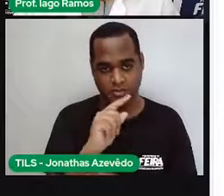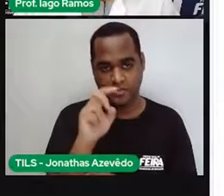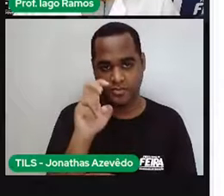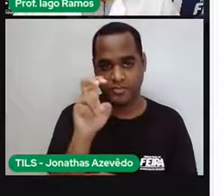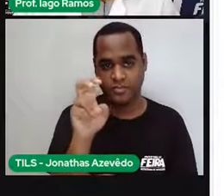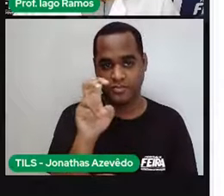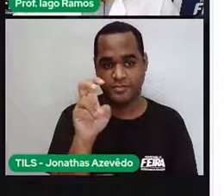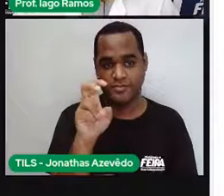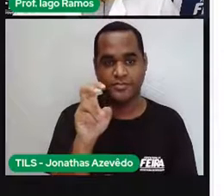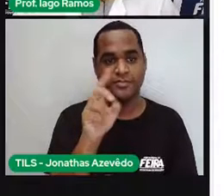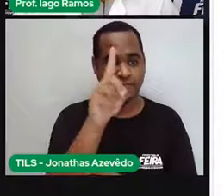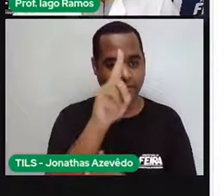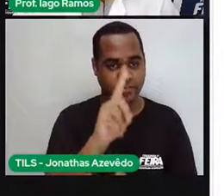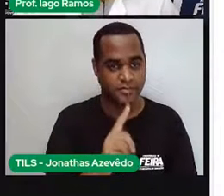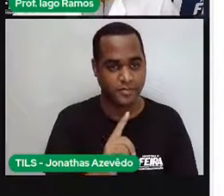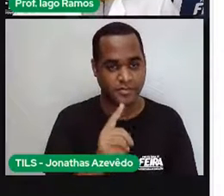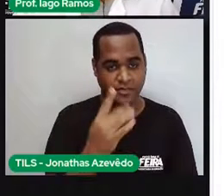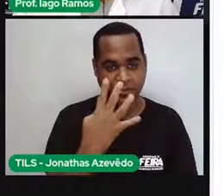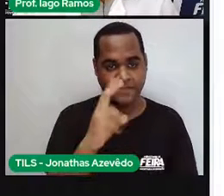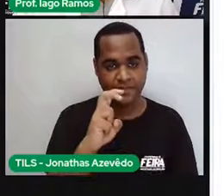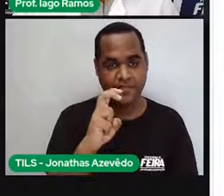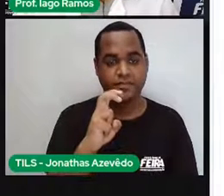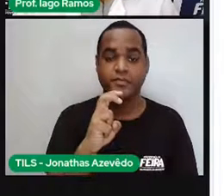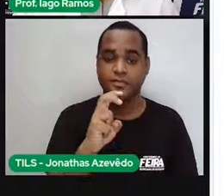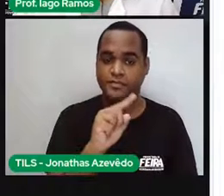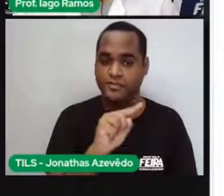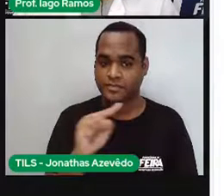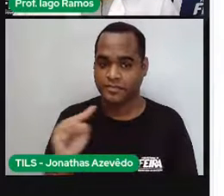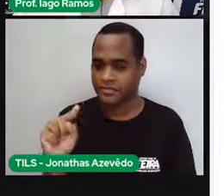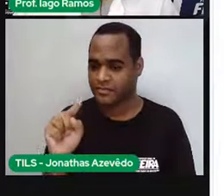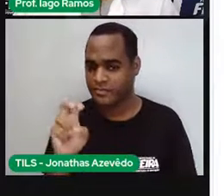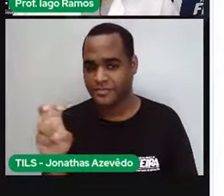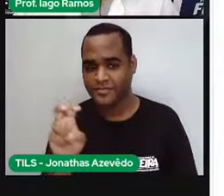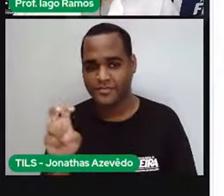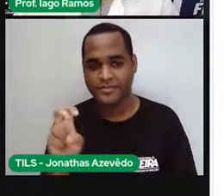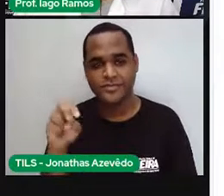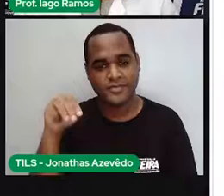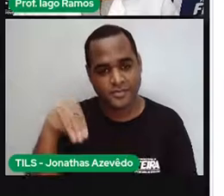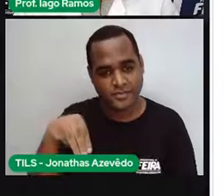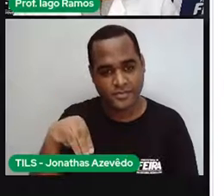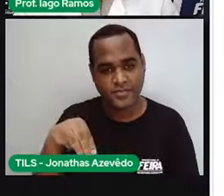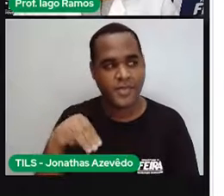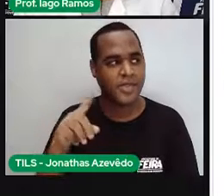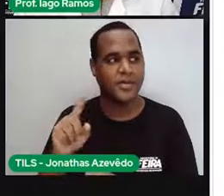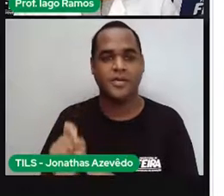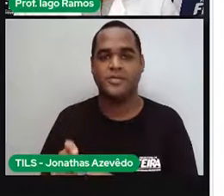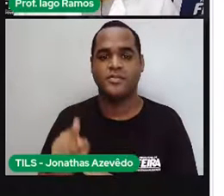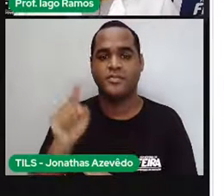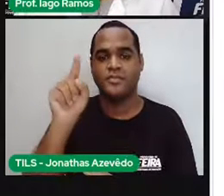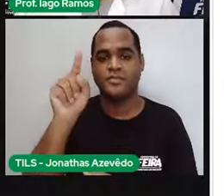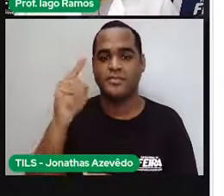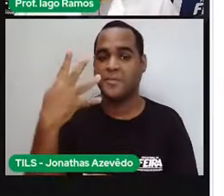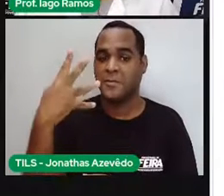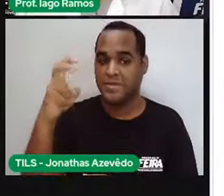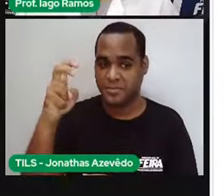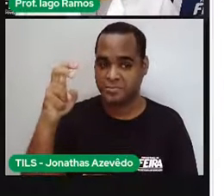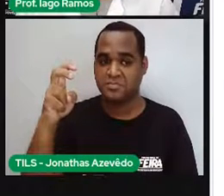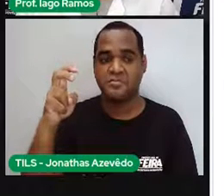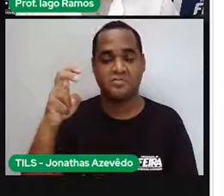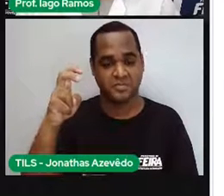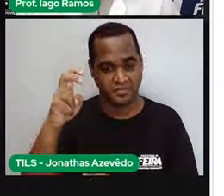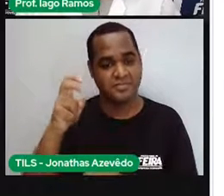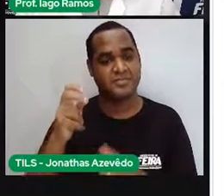depois daqui até aqui, depois daqui até aqui e daqui até aqui. Claro,